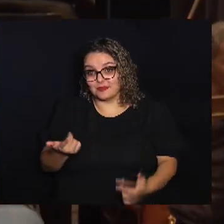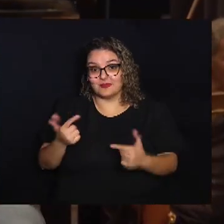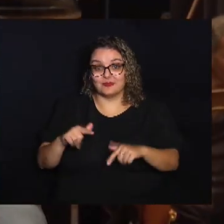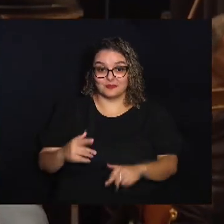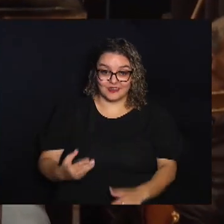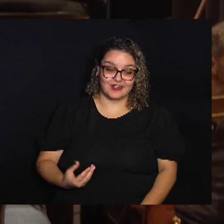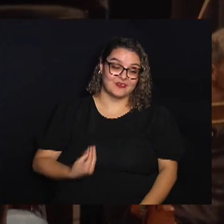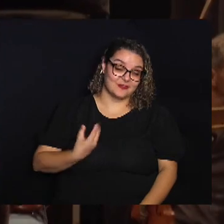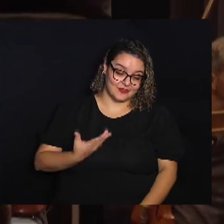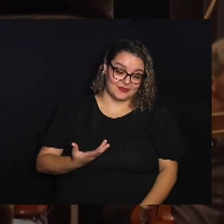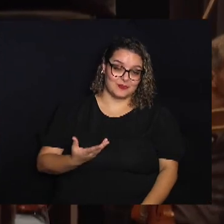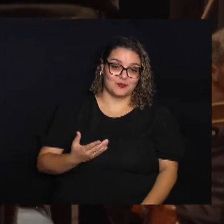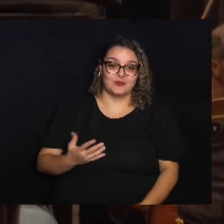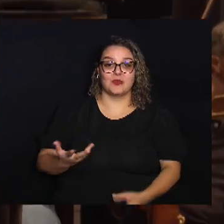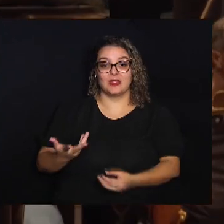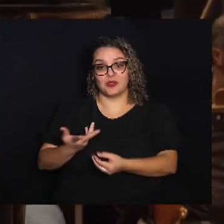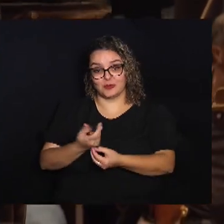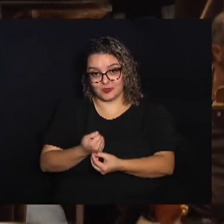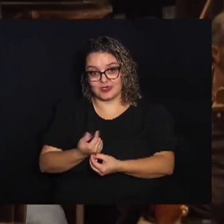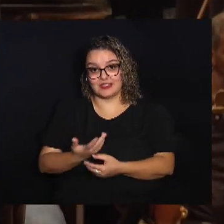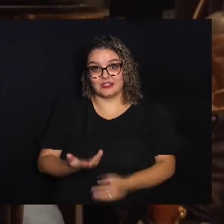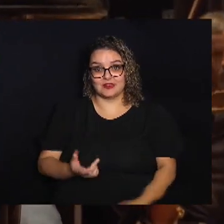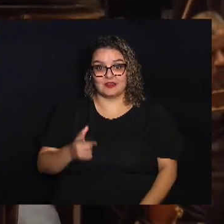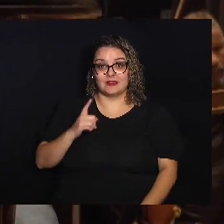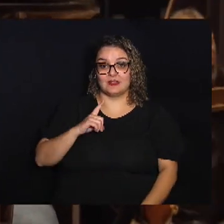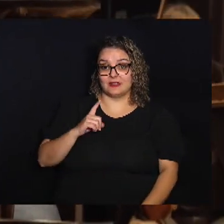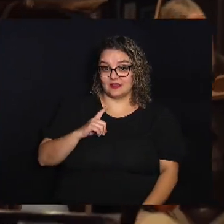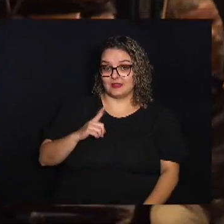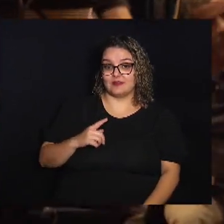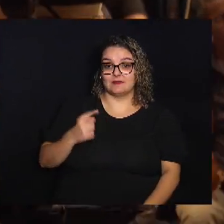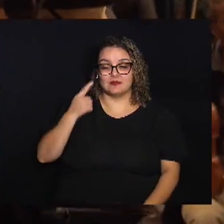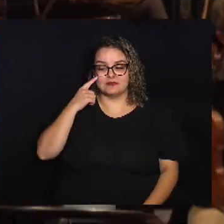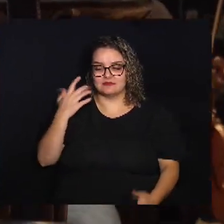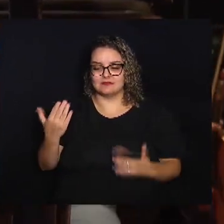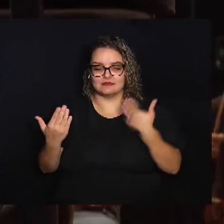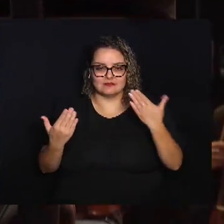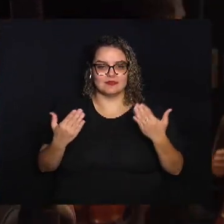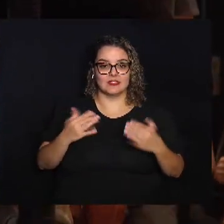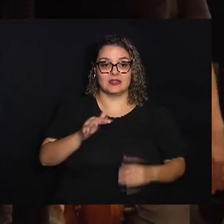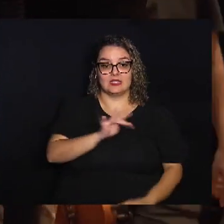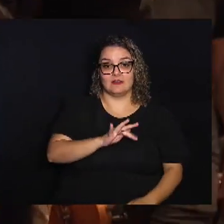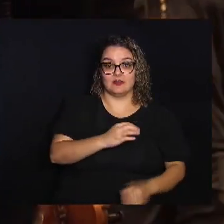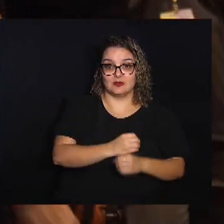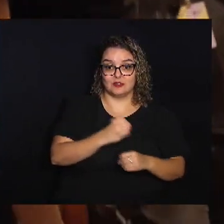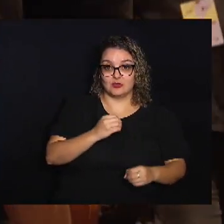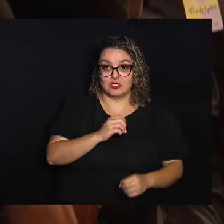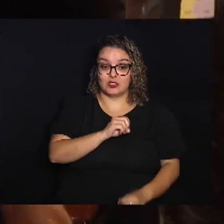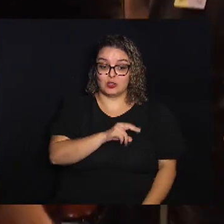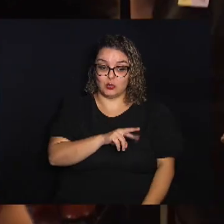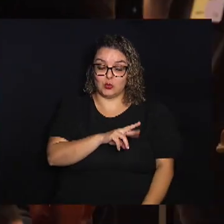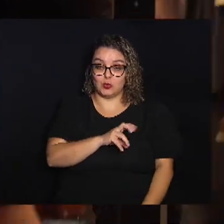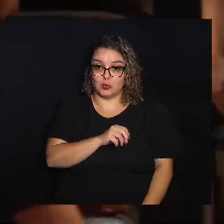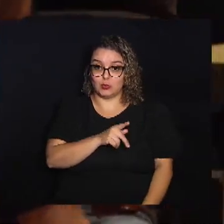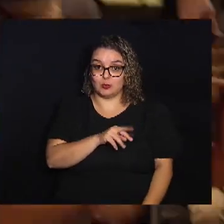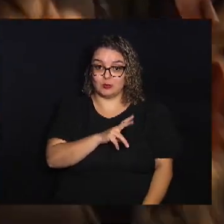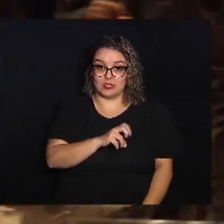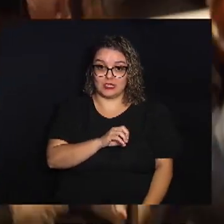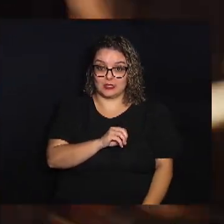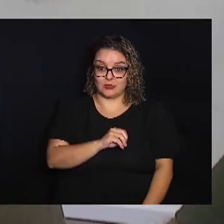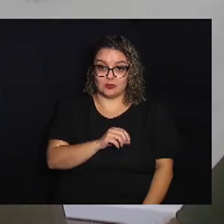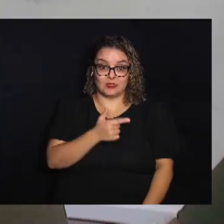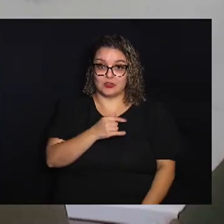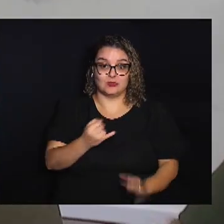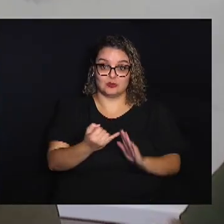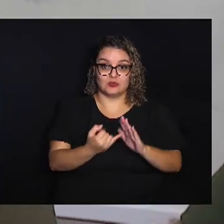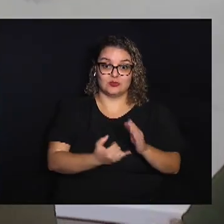O artista Fez um contraponto Da sua época Na faculdade De engenharia Em Ouro Preto Onde sequer Existia um instituto De